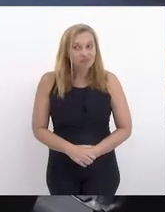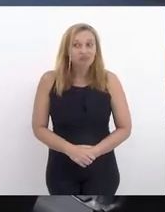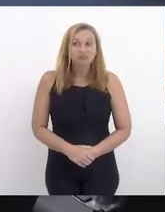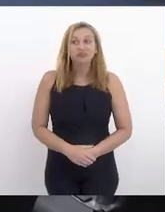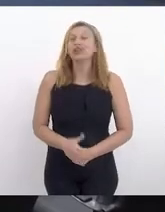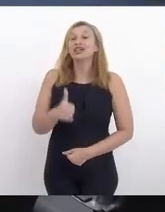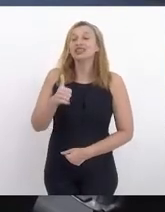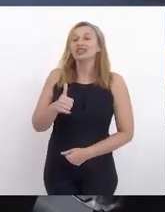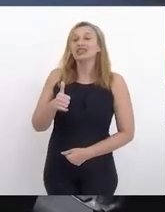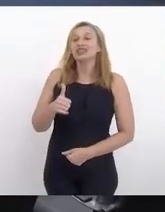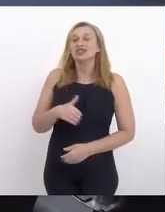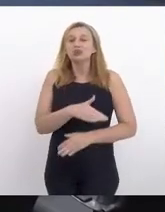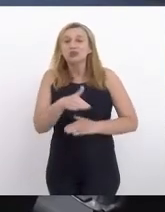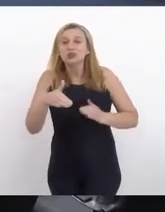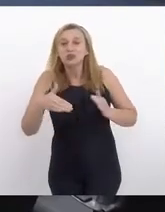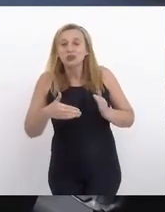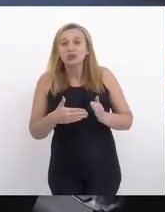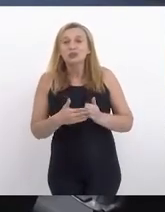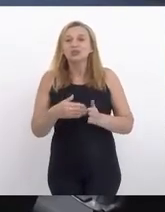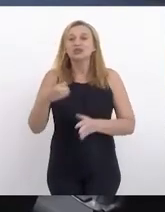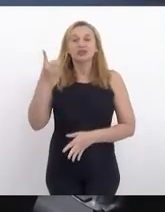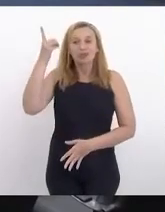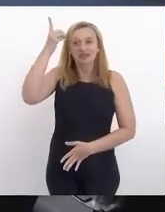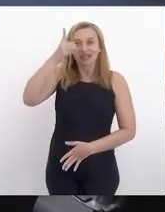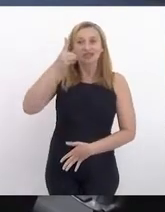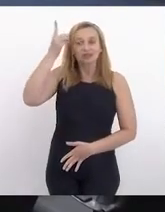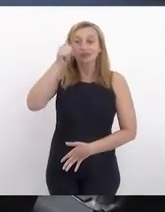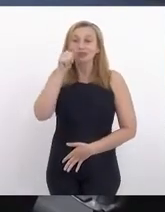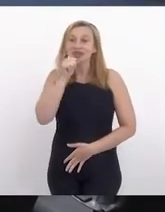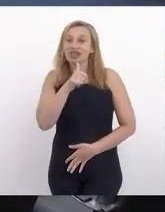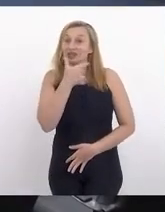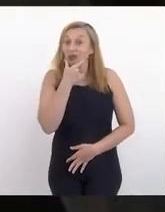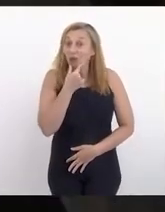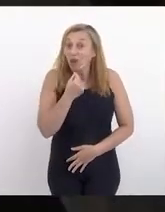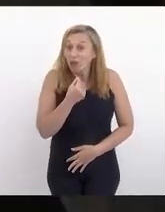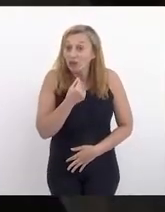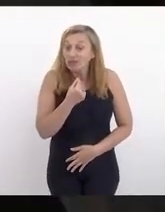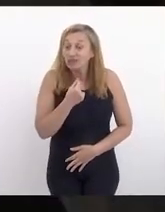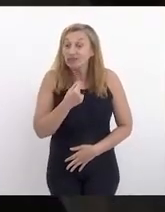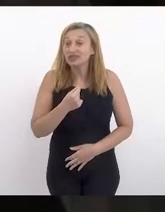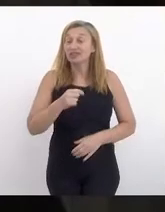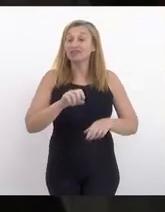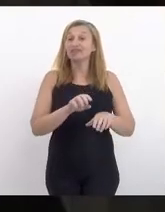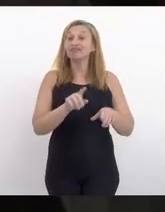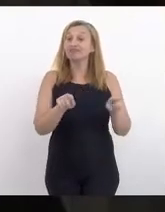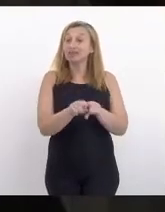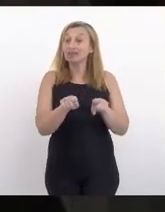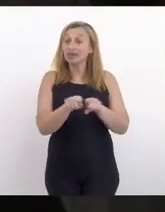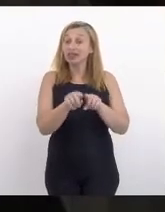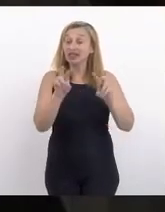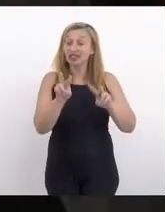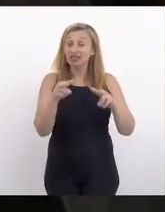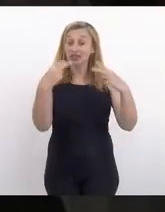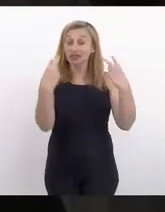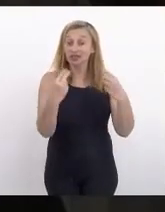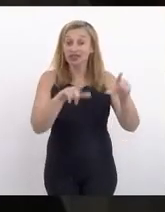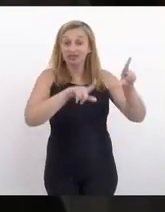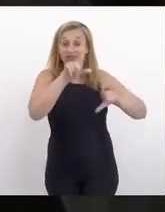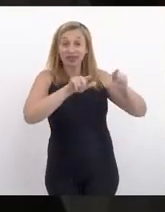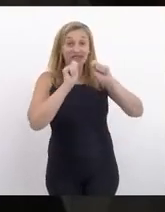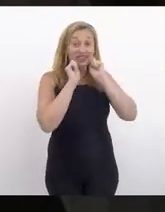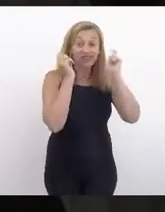senhoras e senhores deputados e telespectadores que nos